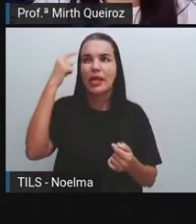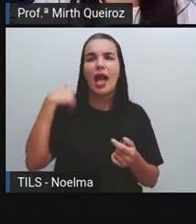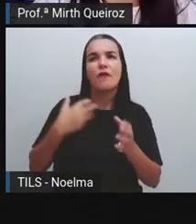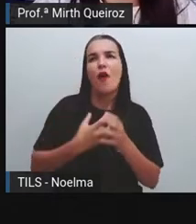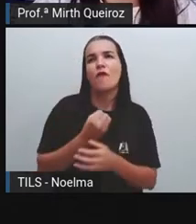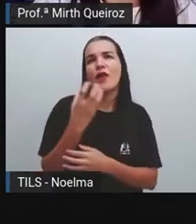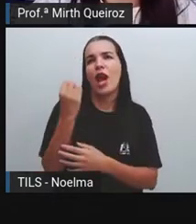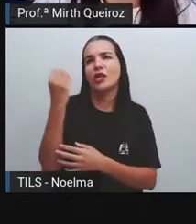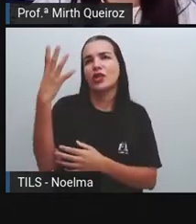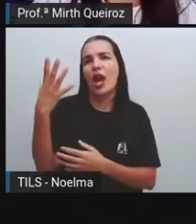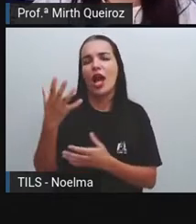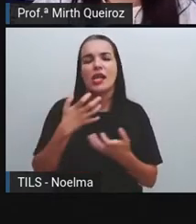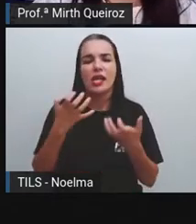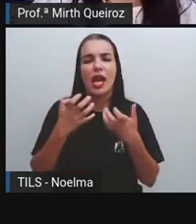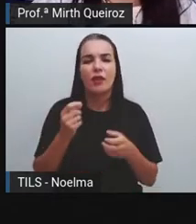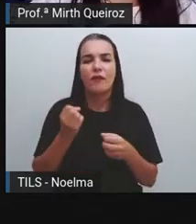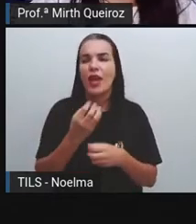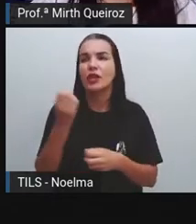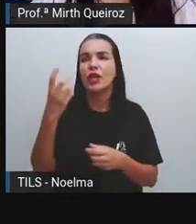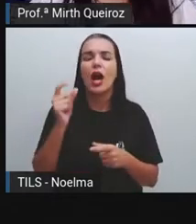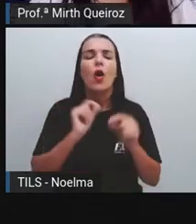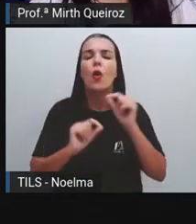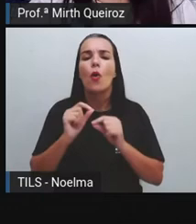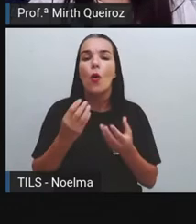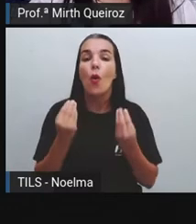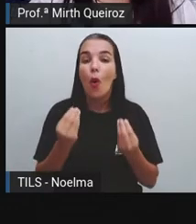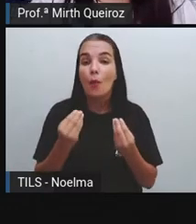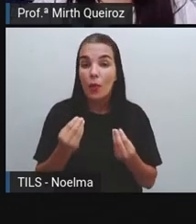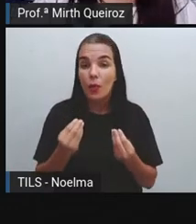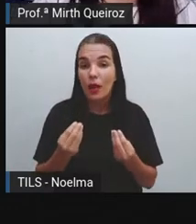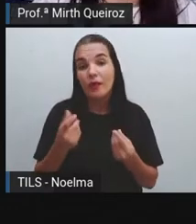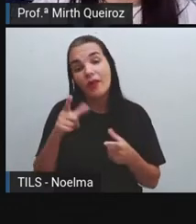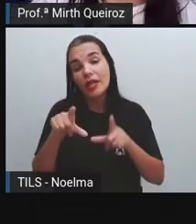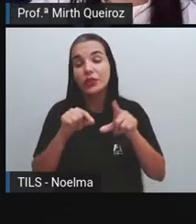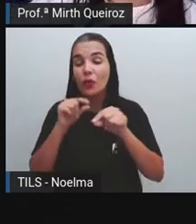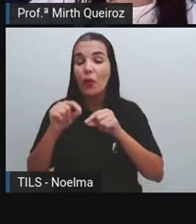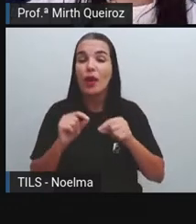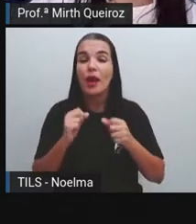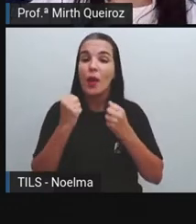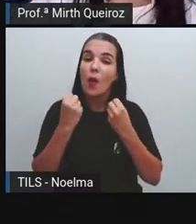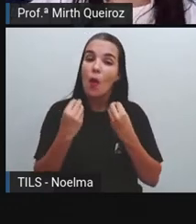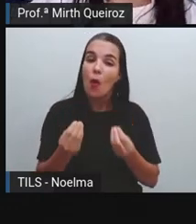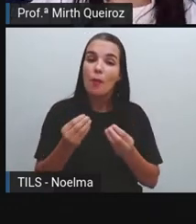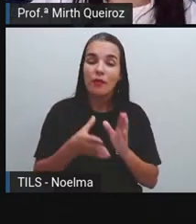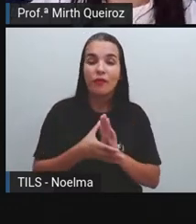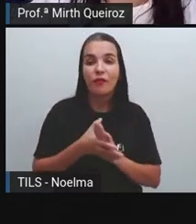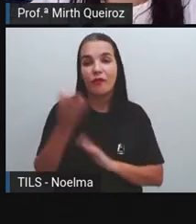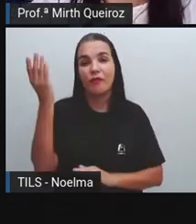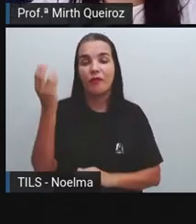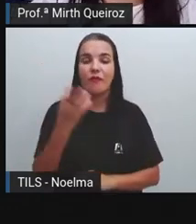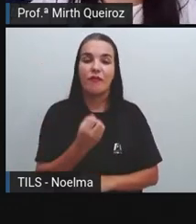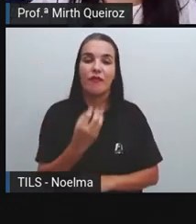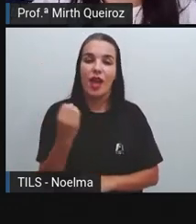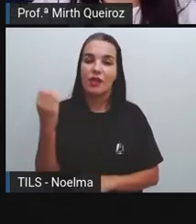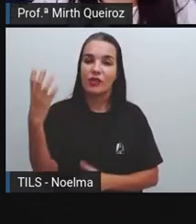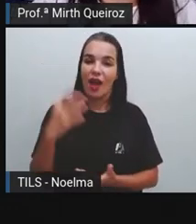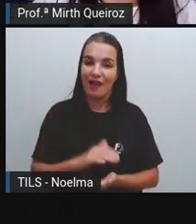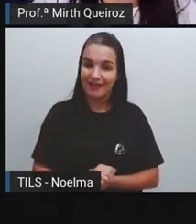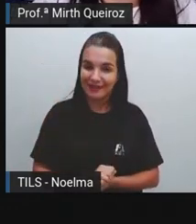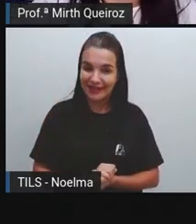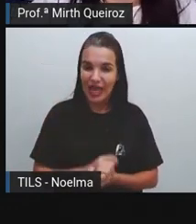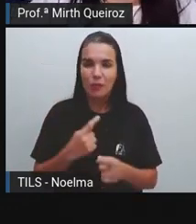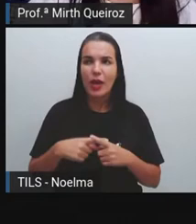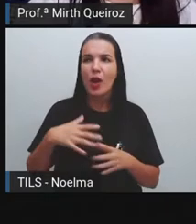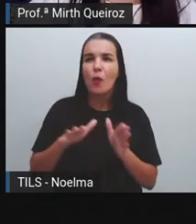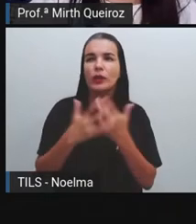todos os lugares do mundo, considerado inviável anteriormente, né? Quando a gente vai para um lugar que é muito distante, a gente pensa